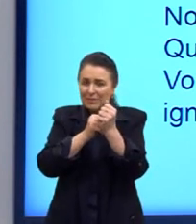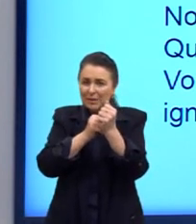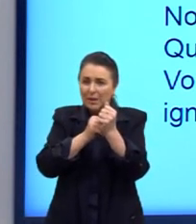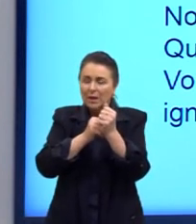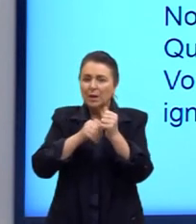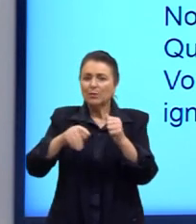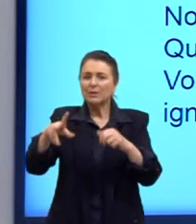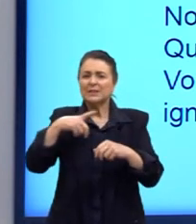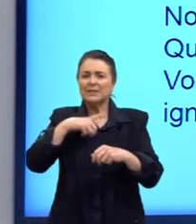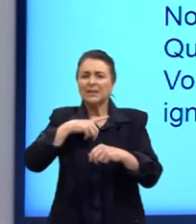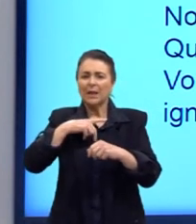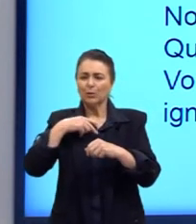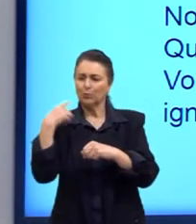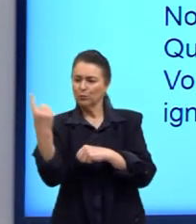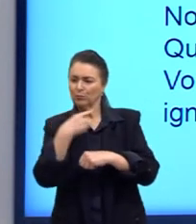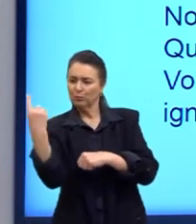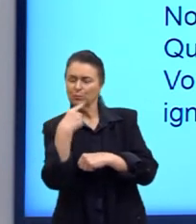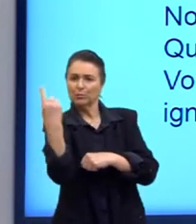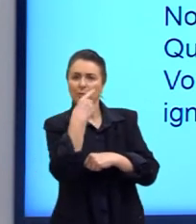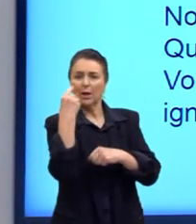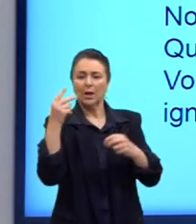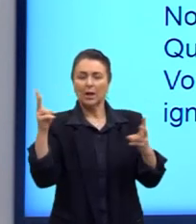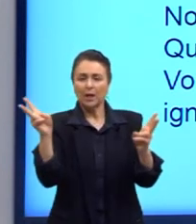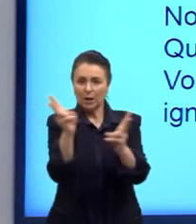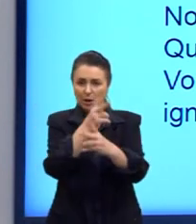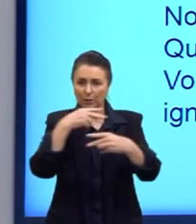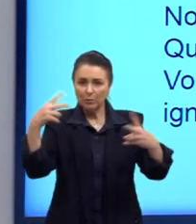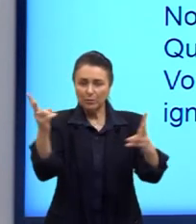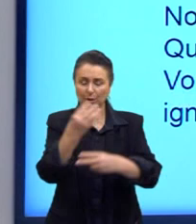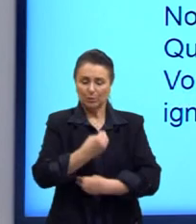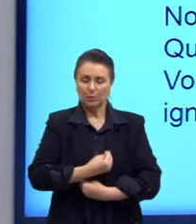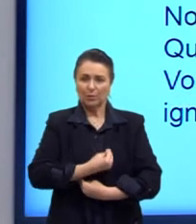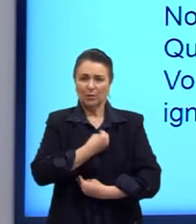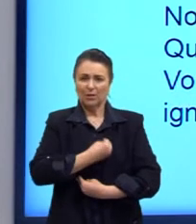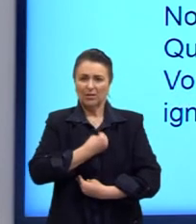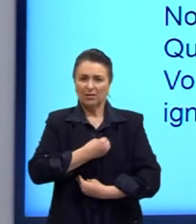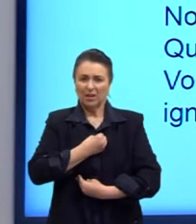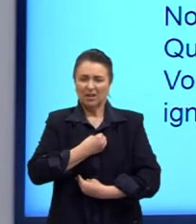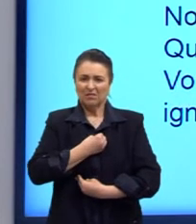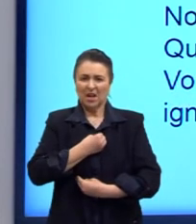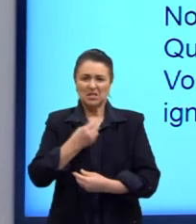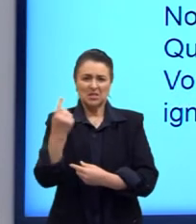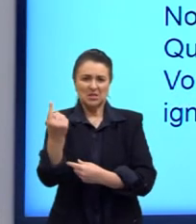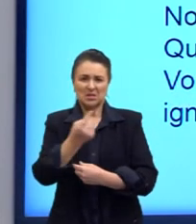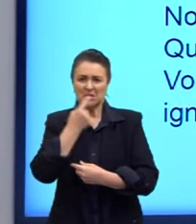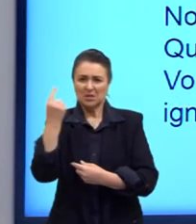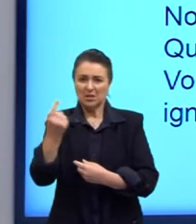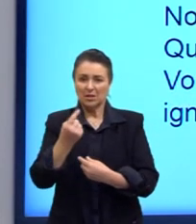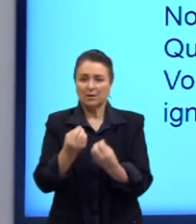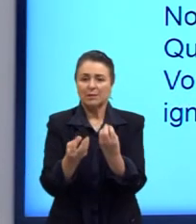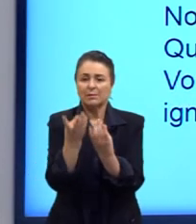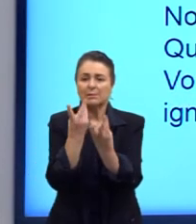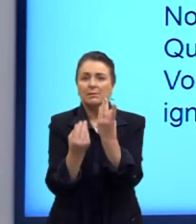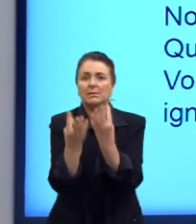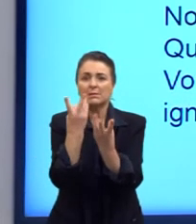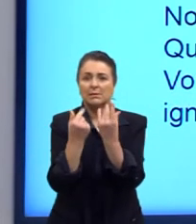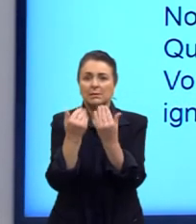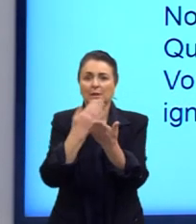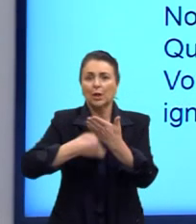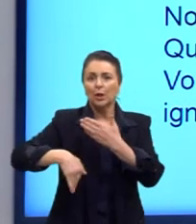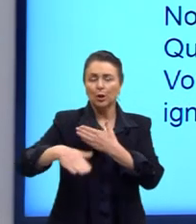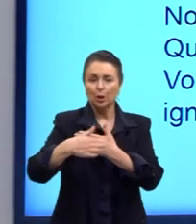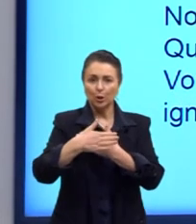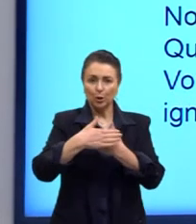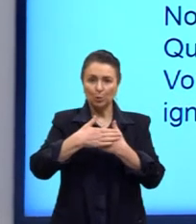vórtices velozes, dos ventos, vivas vãs, vulcanizadas. Tudo nas